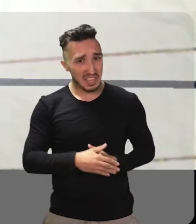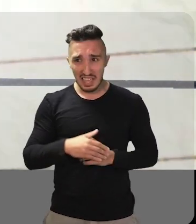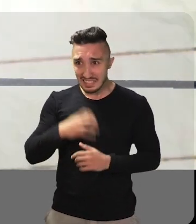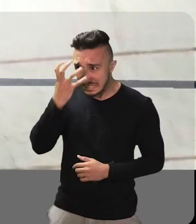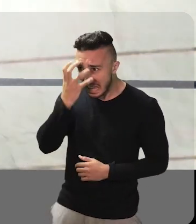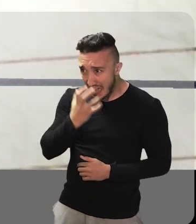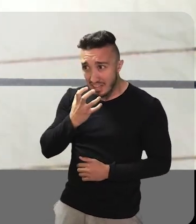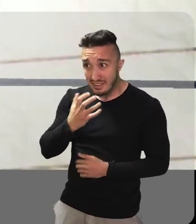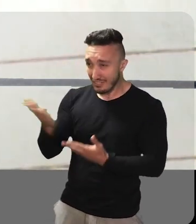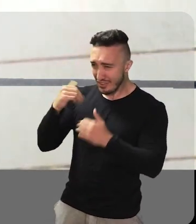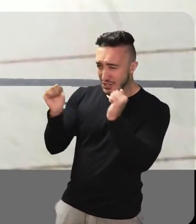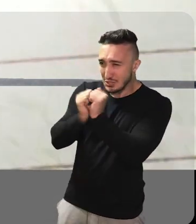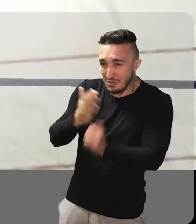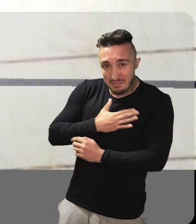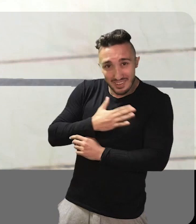O que